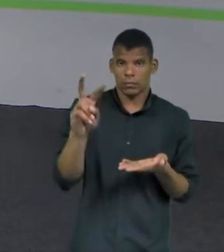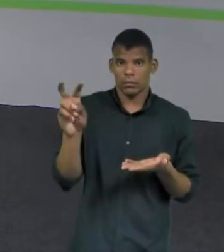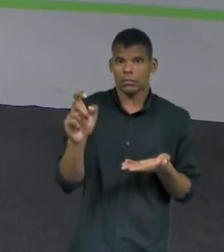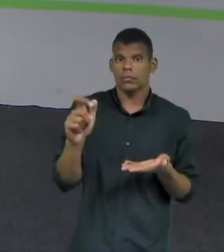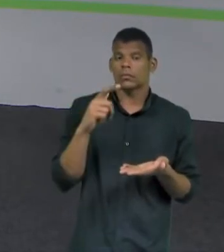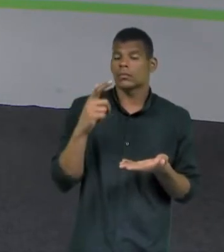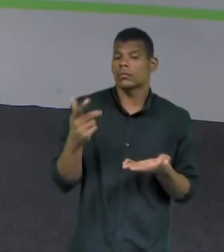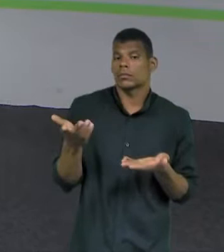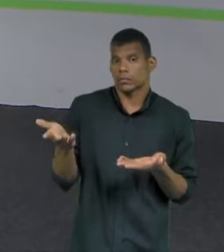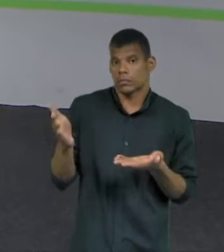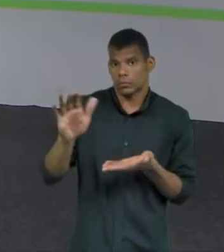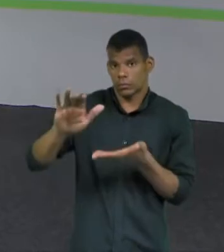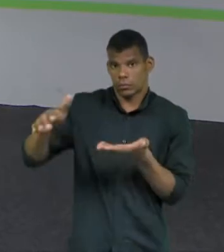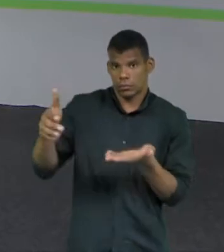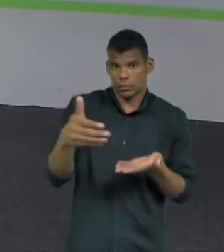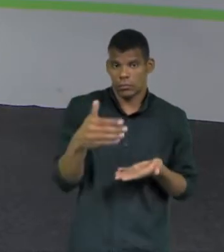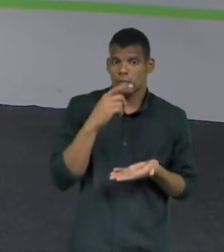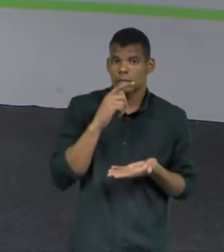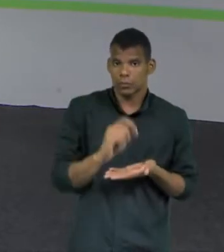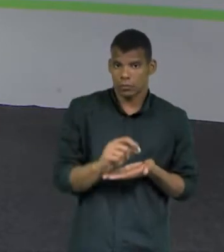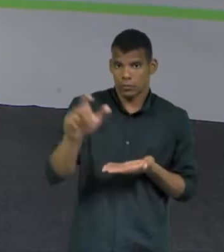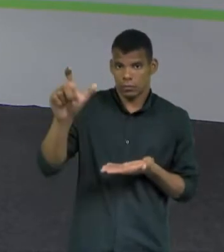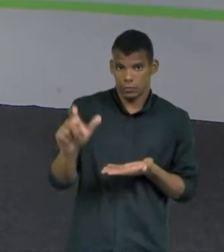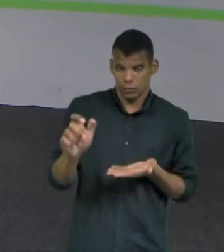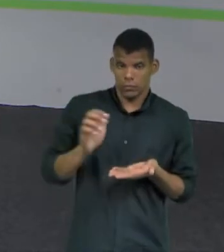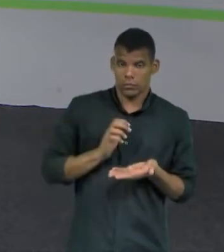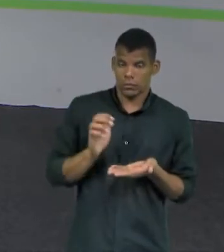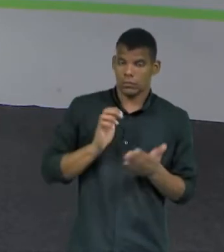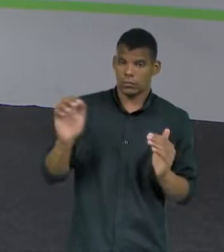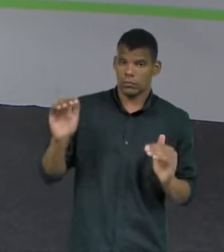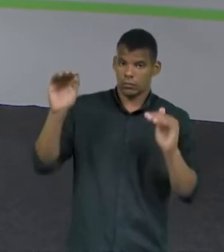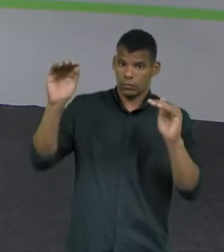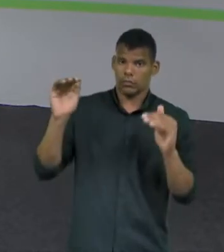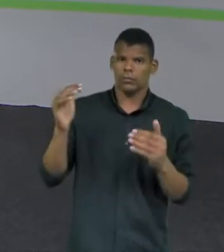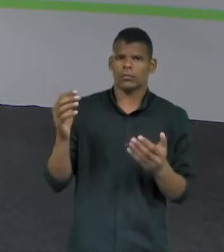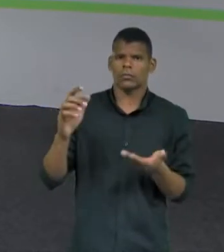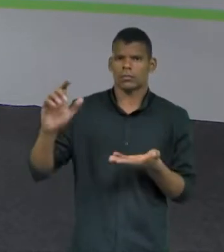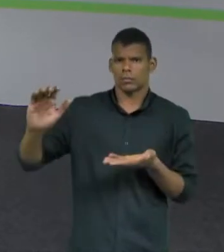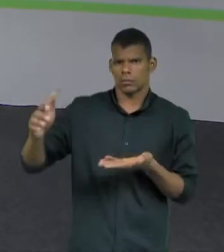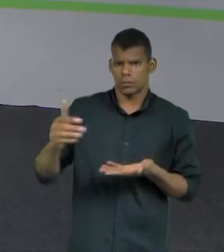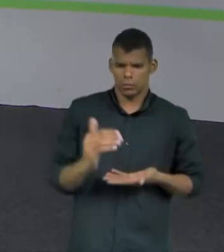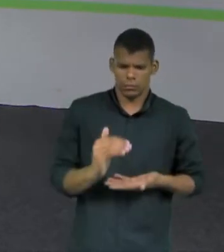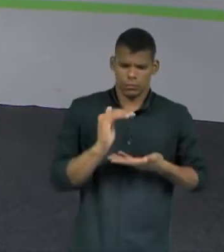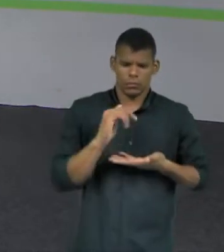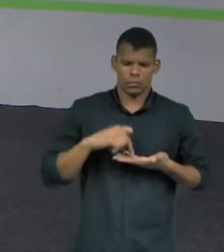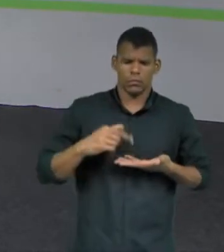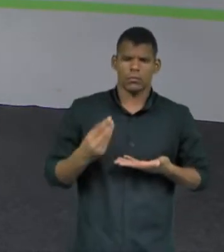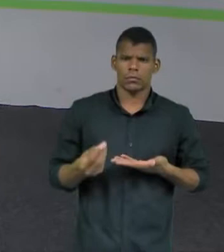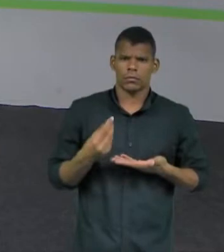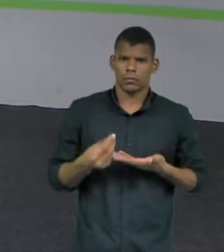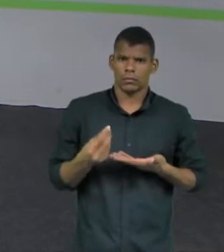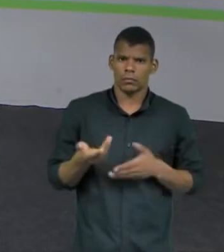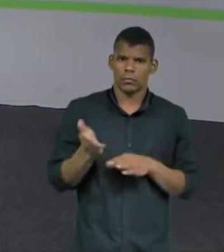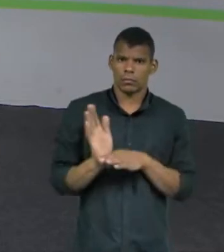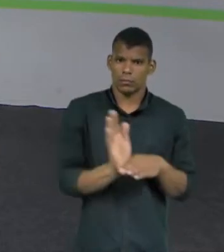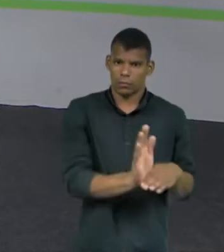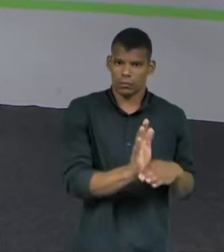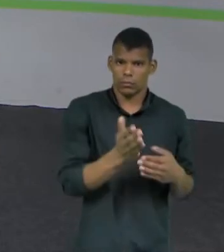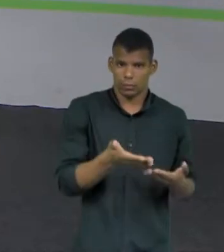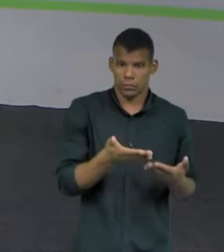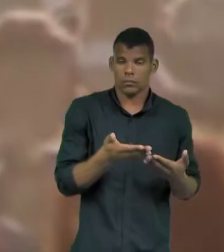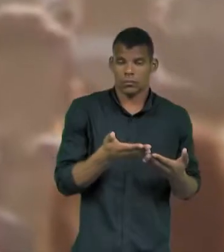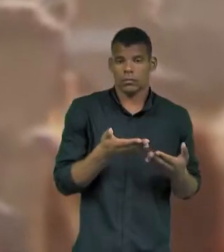para financiar a renda e a assistência social de quem mais precisa. Já os economistas veem a proposta com